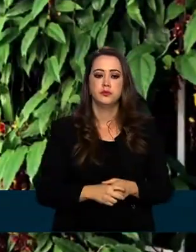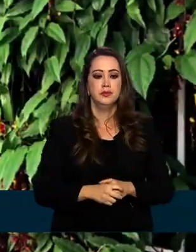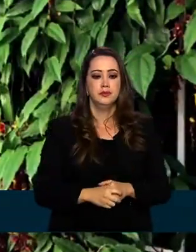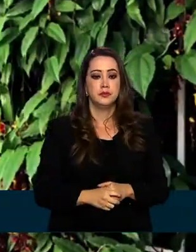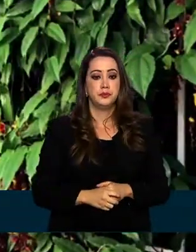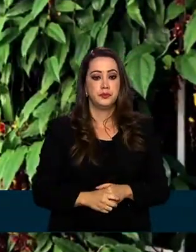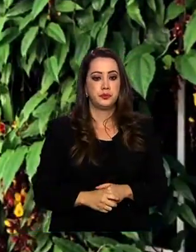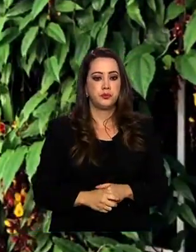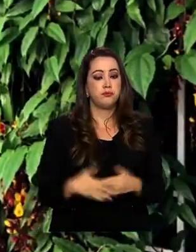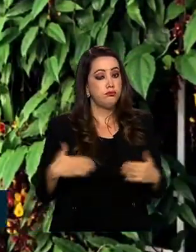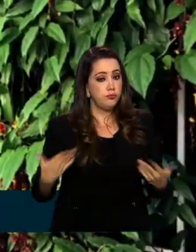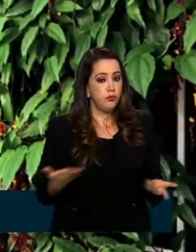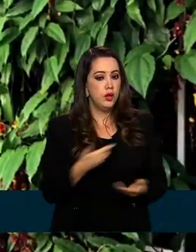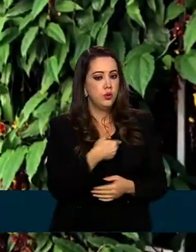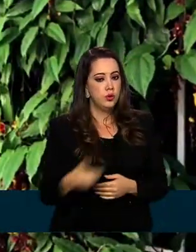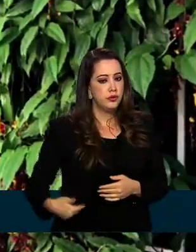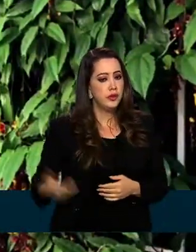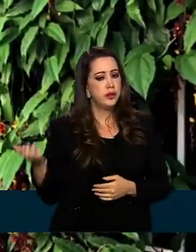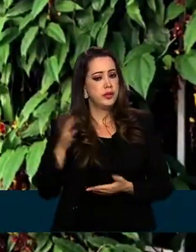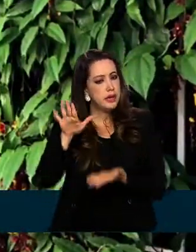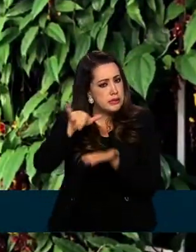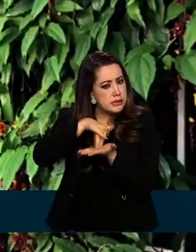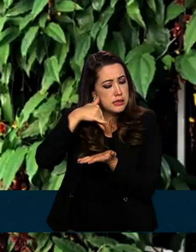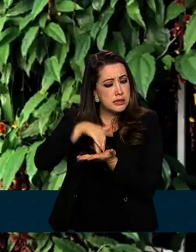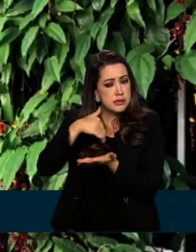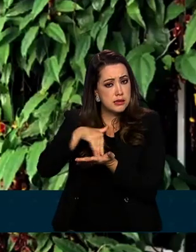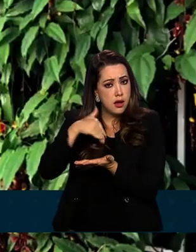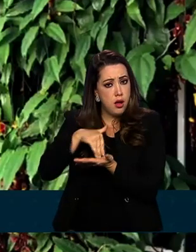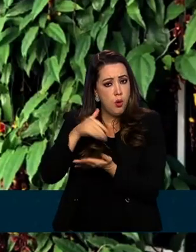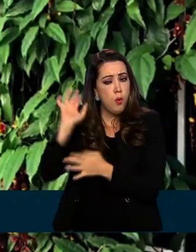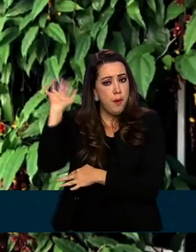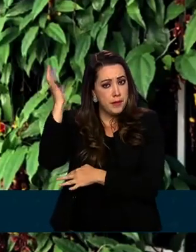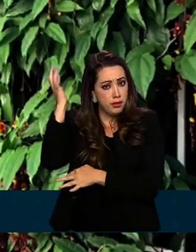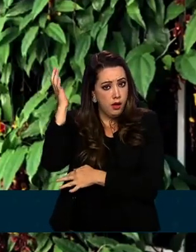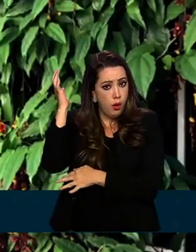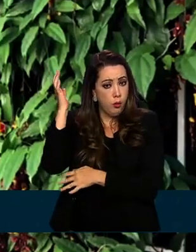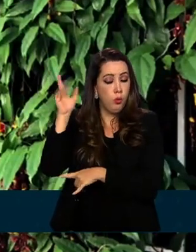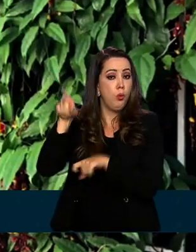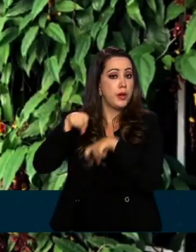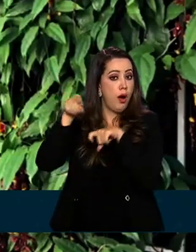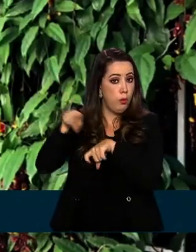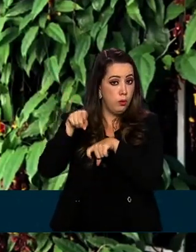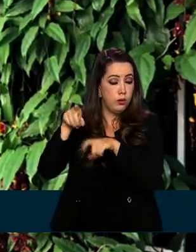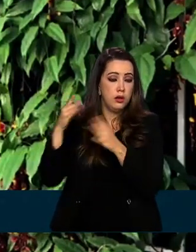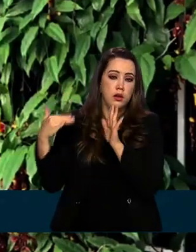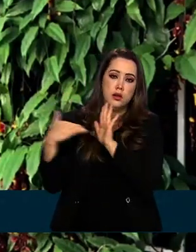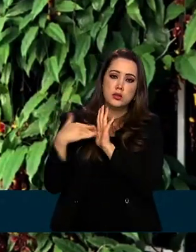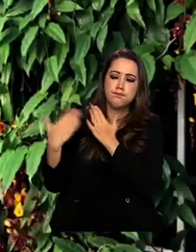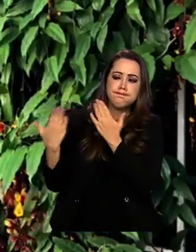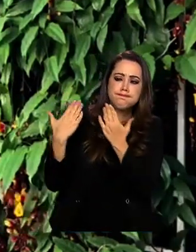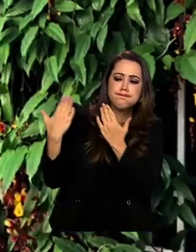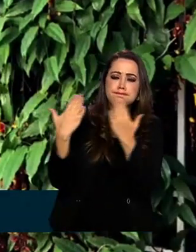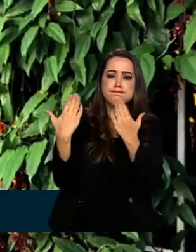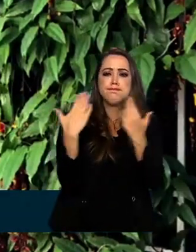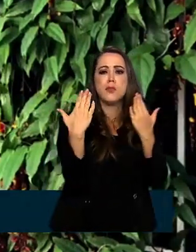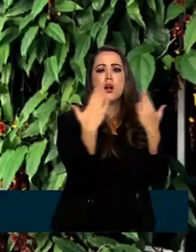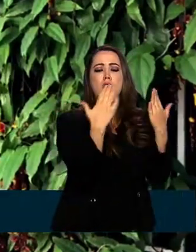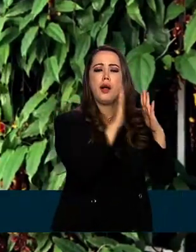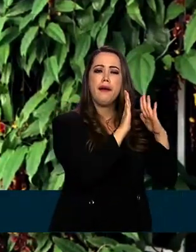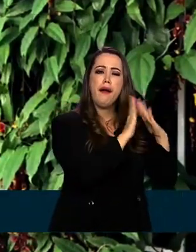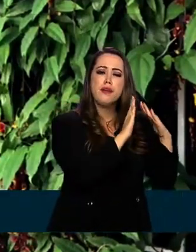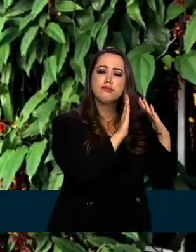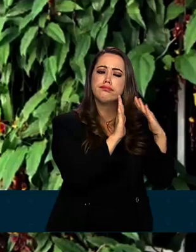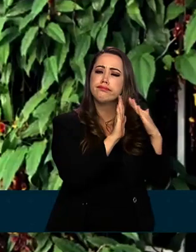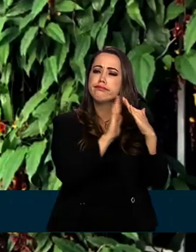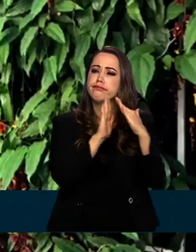quer agilizar a etapa de inscrição no cadastramento ambiental rural para iniciar a análise de cada uma das propriedades